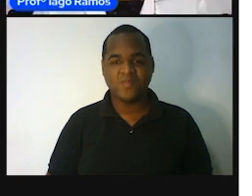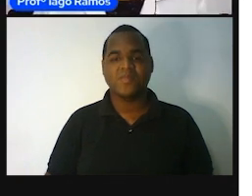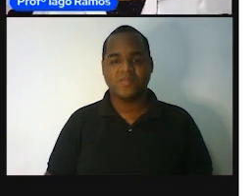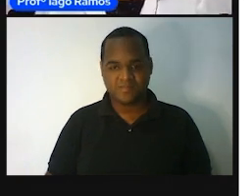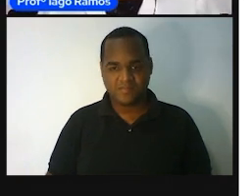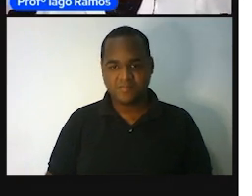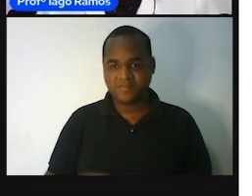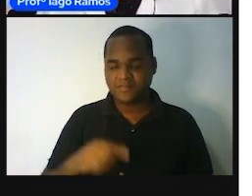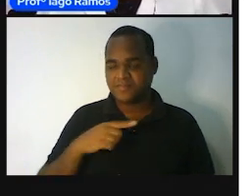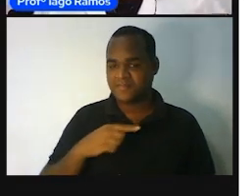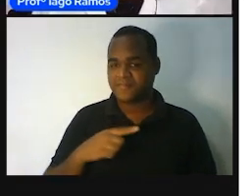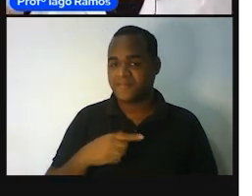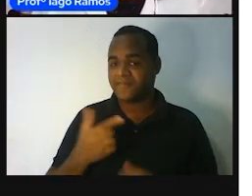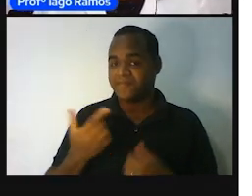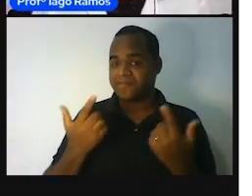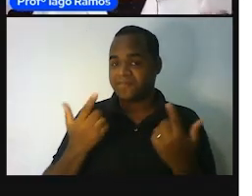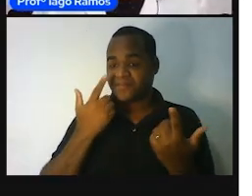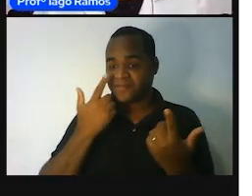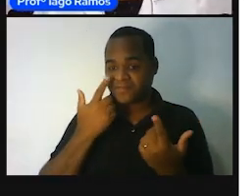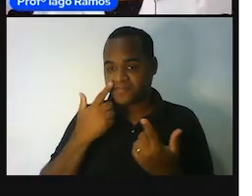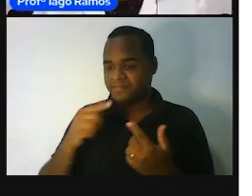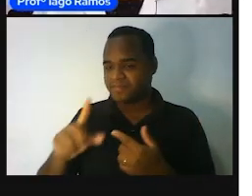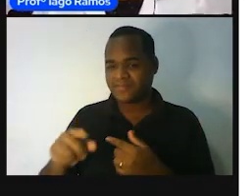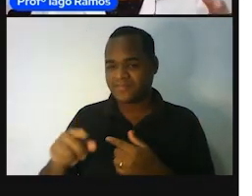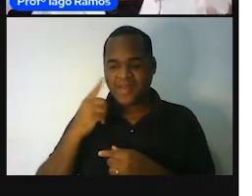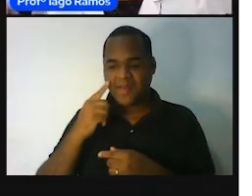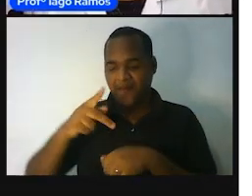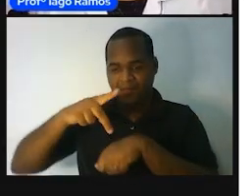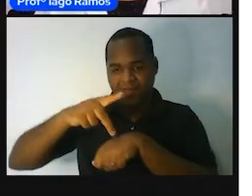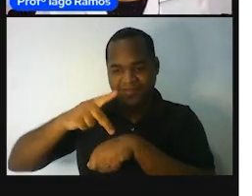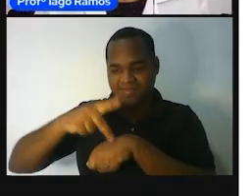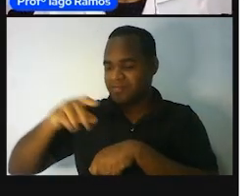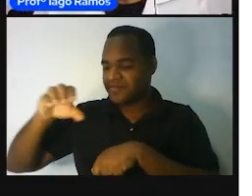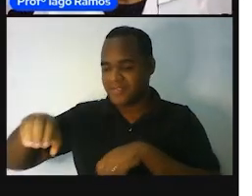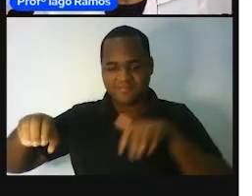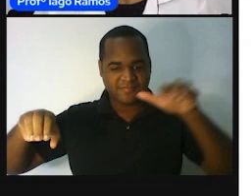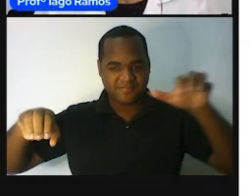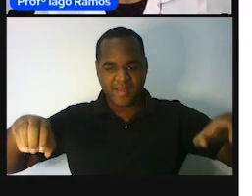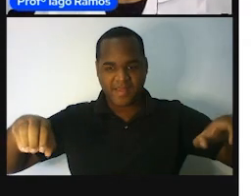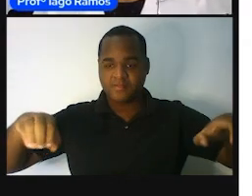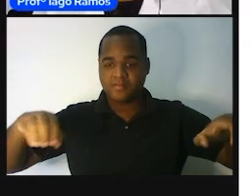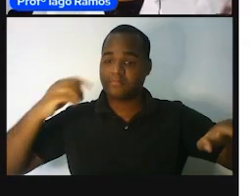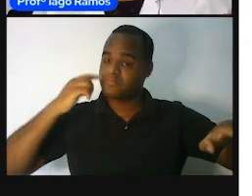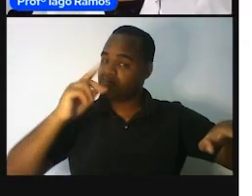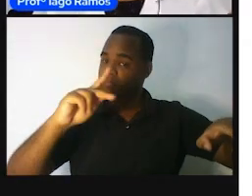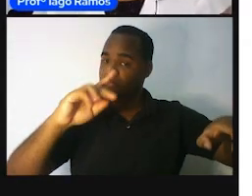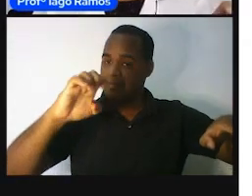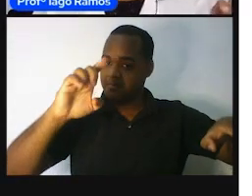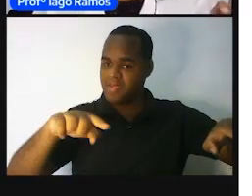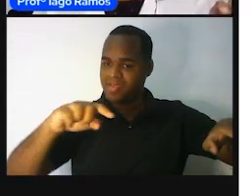duas pedrinhas para fazer as prazes. E a gente media, né?